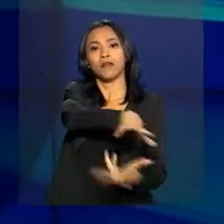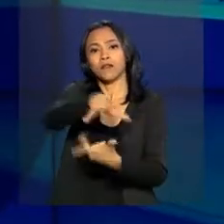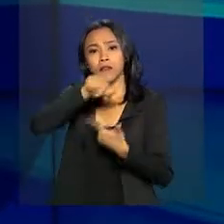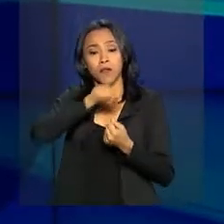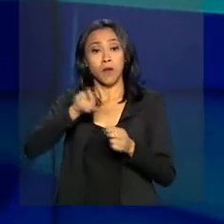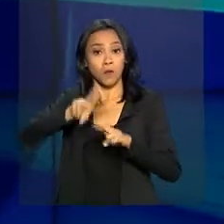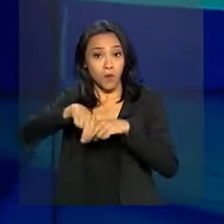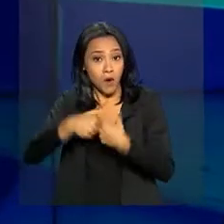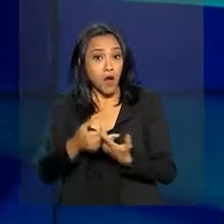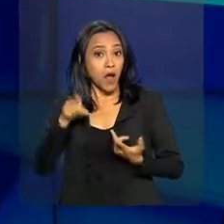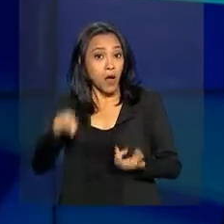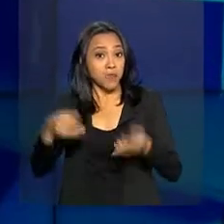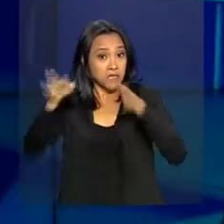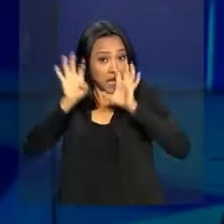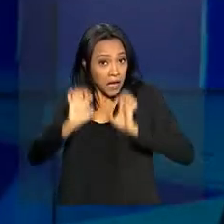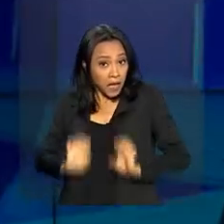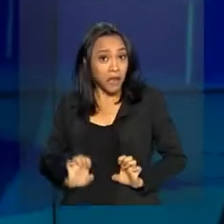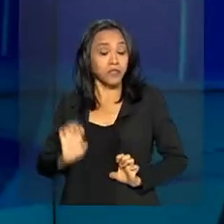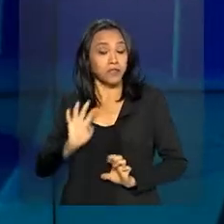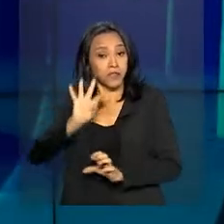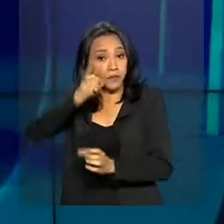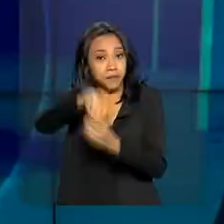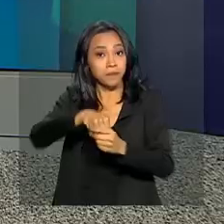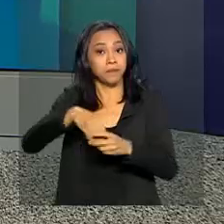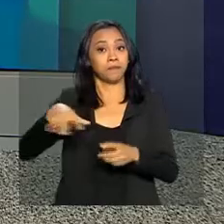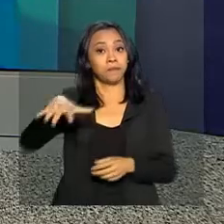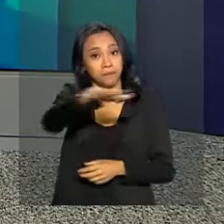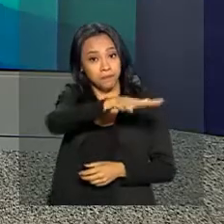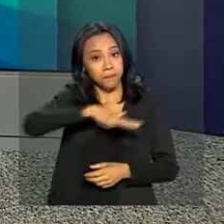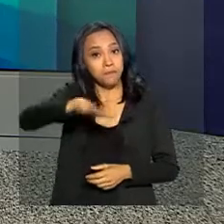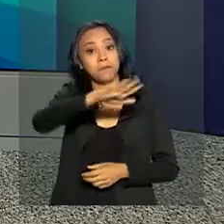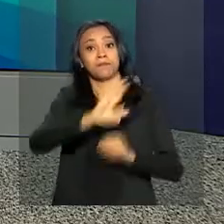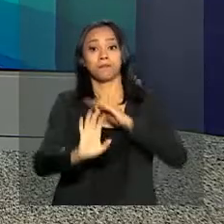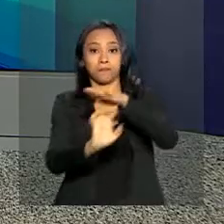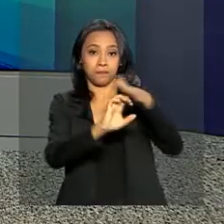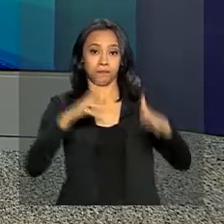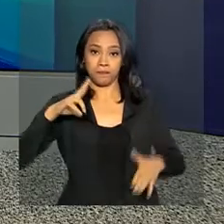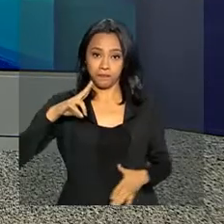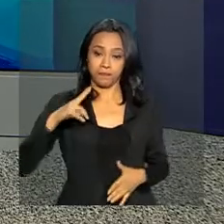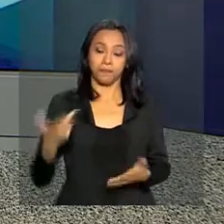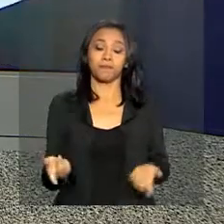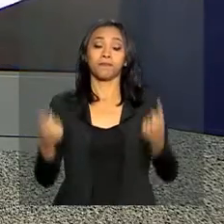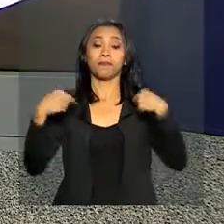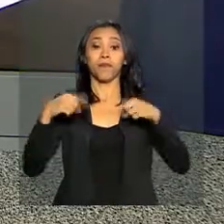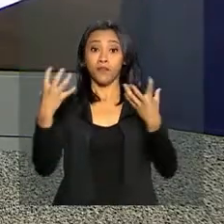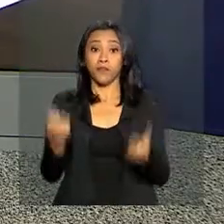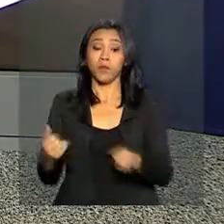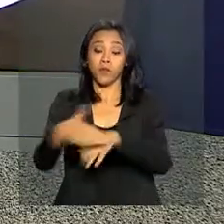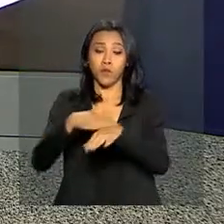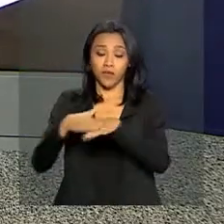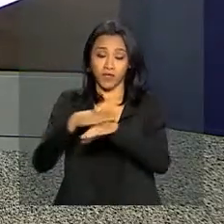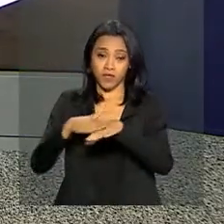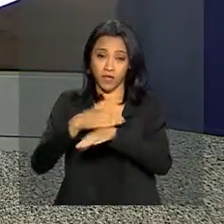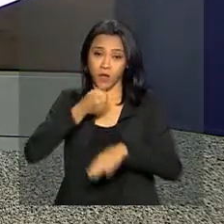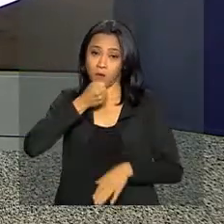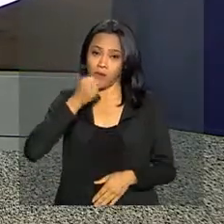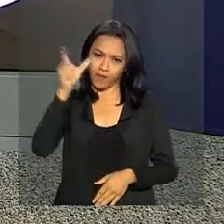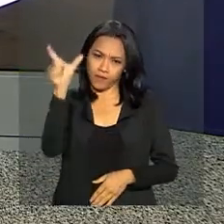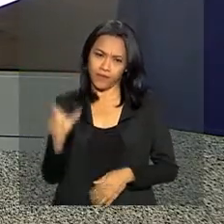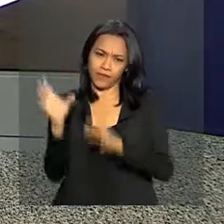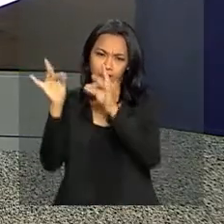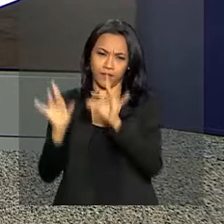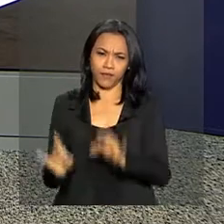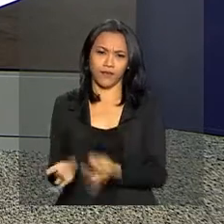da integridade e ética no setor privado. Nós vamos conversar ao vivo com o repórter João Pedro Neto, que tem os detalhes.